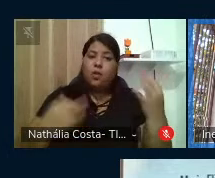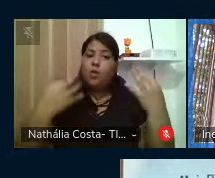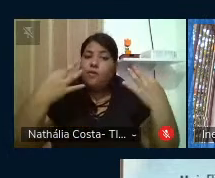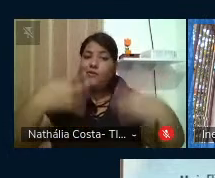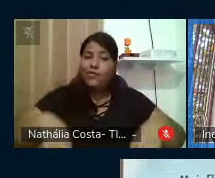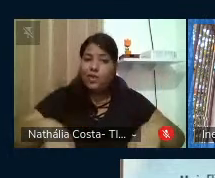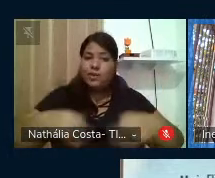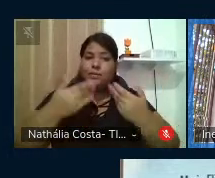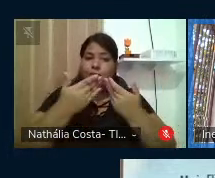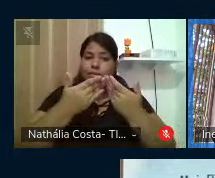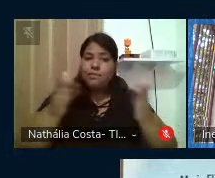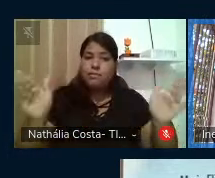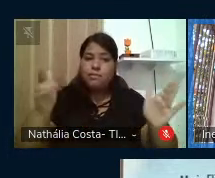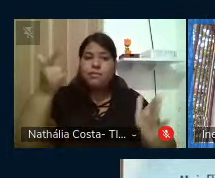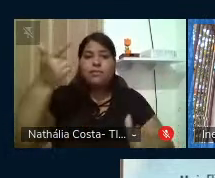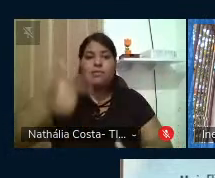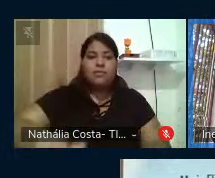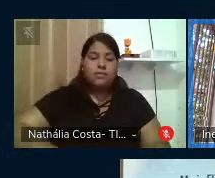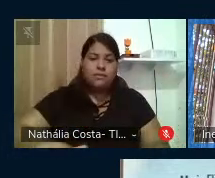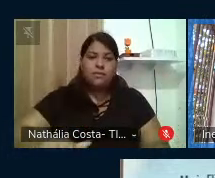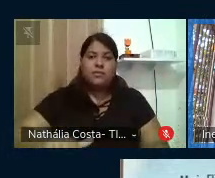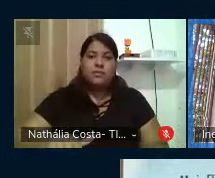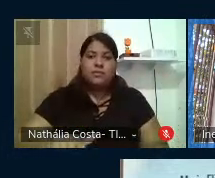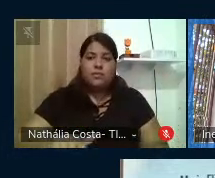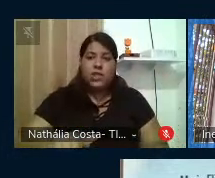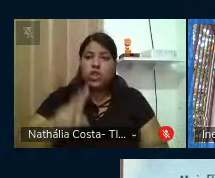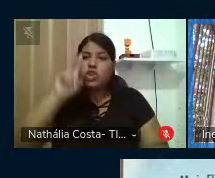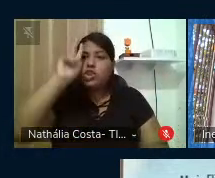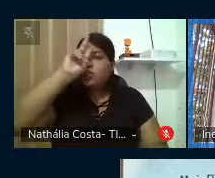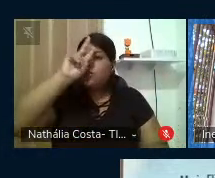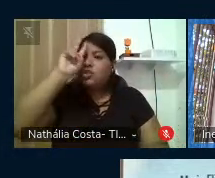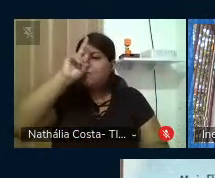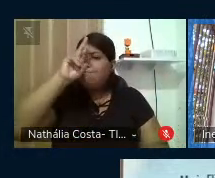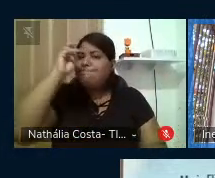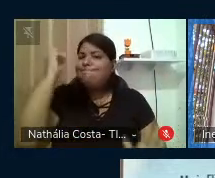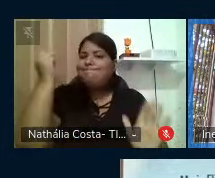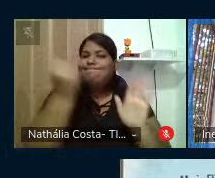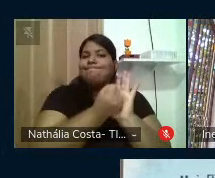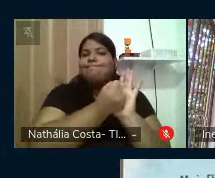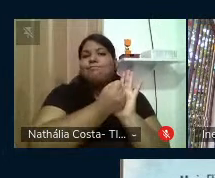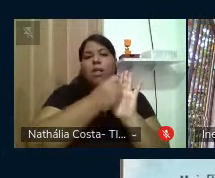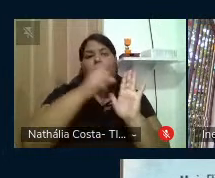a reabertura de uma chaga histórica à fome.